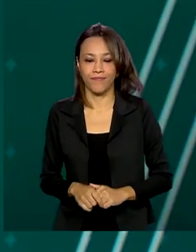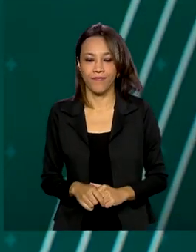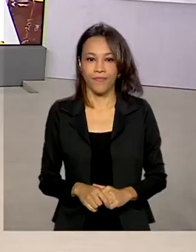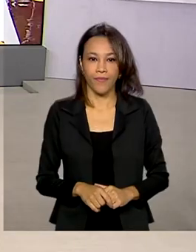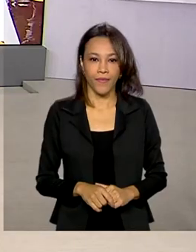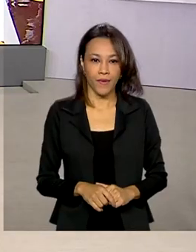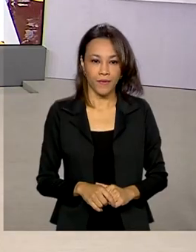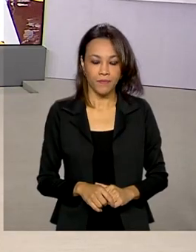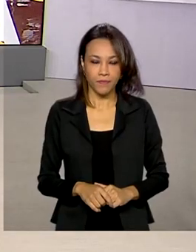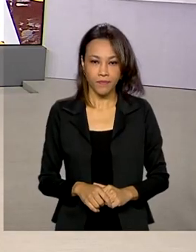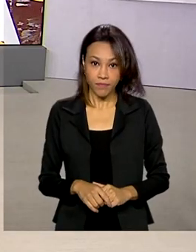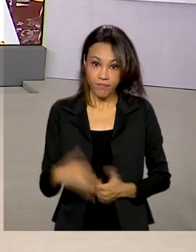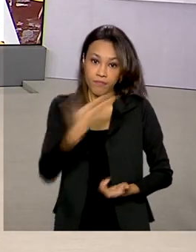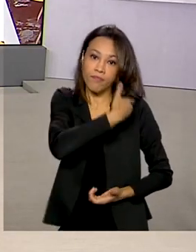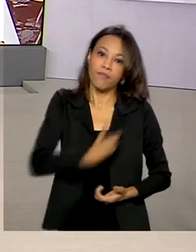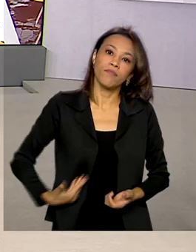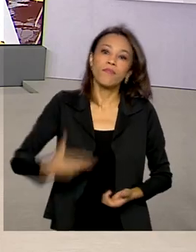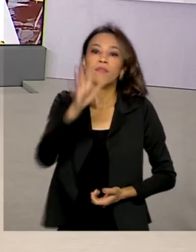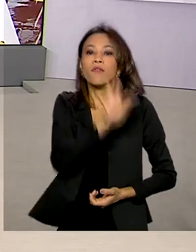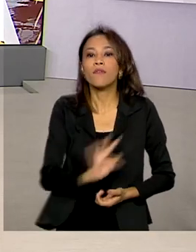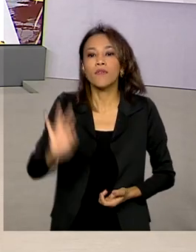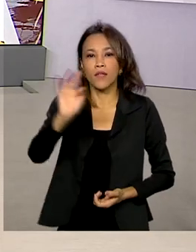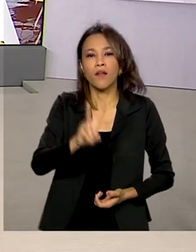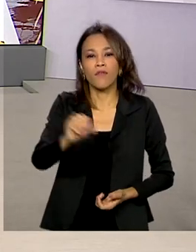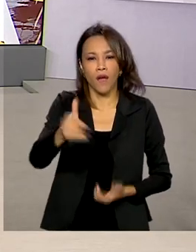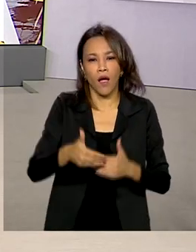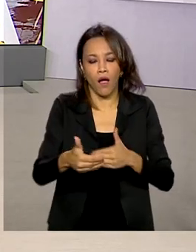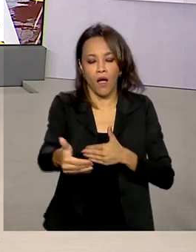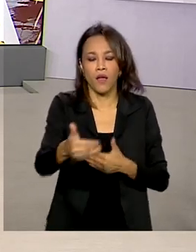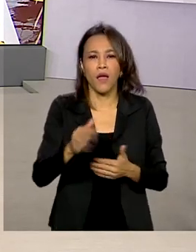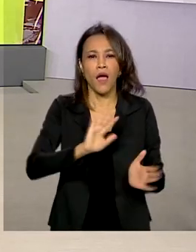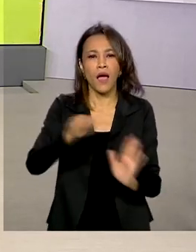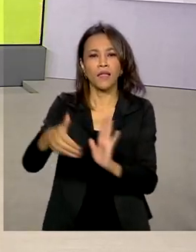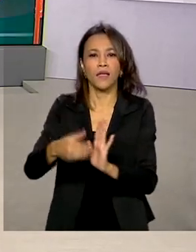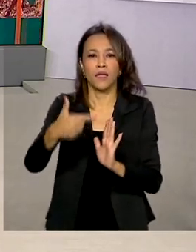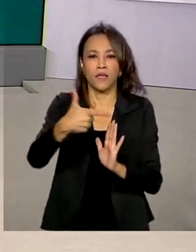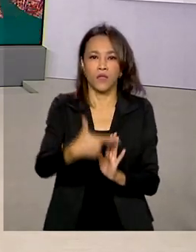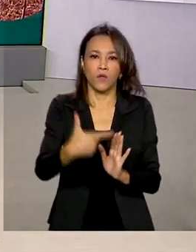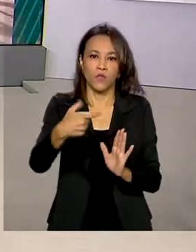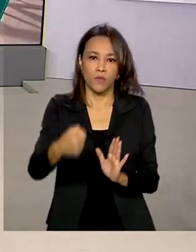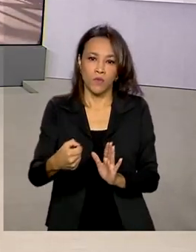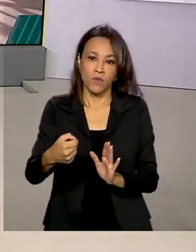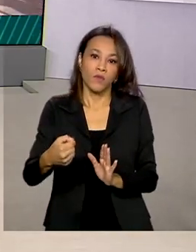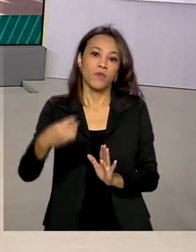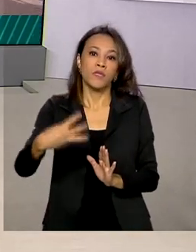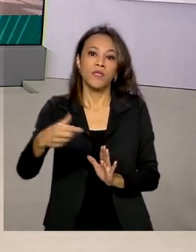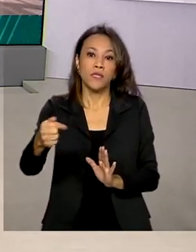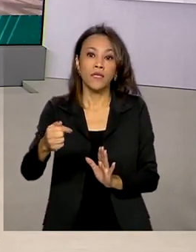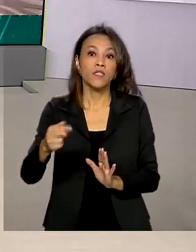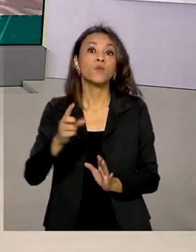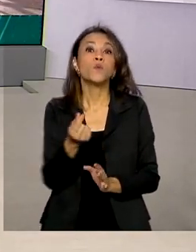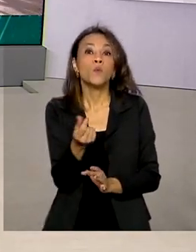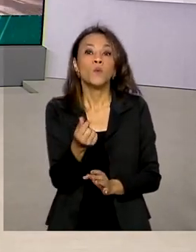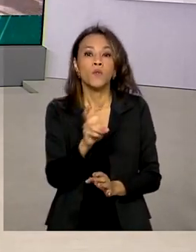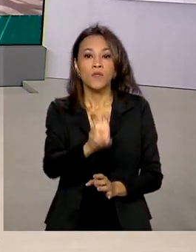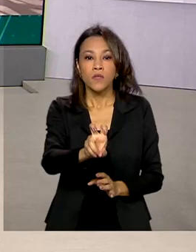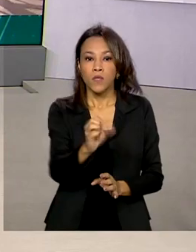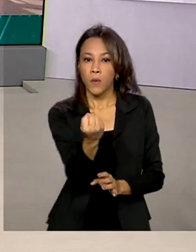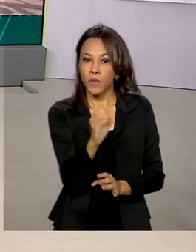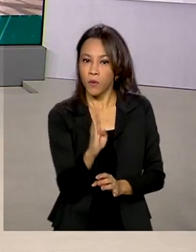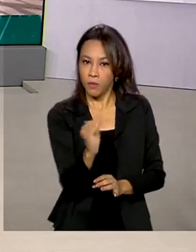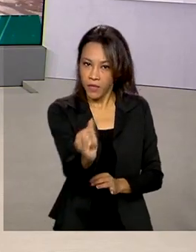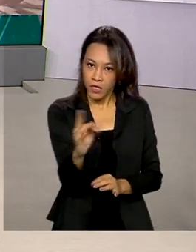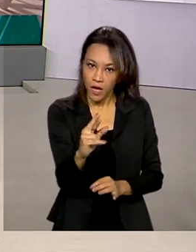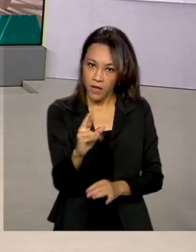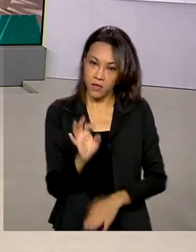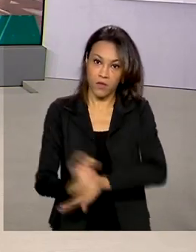O governo federal vai repassar até 2037, 58 bilhões de reais a estados e